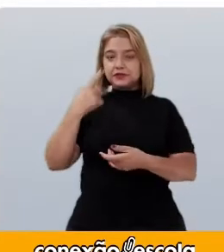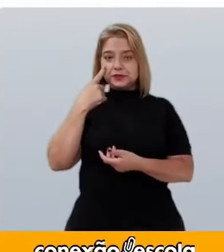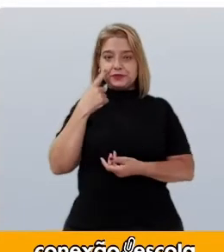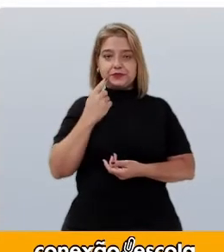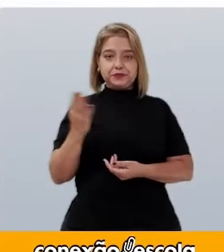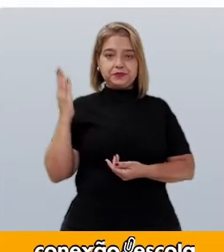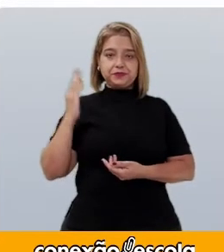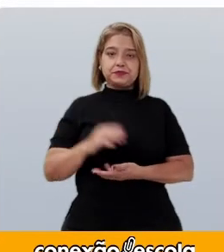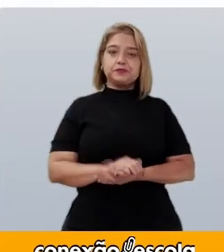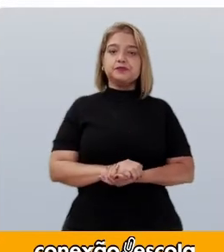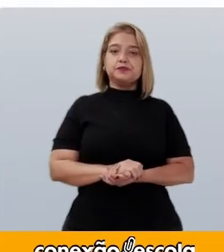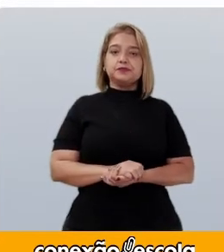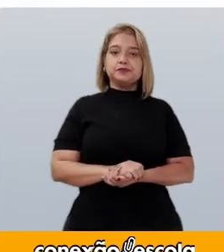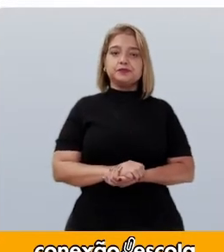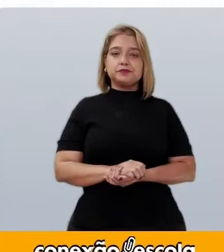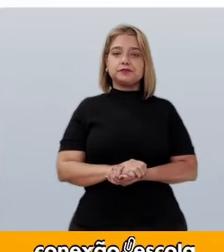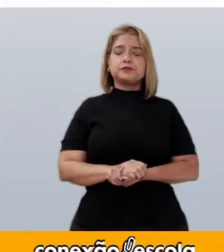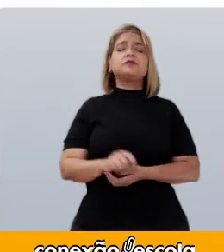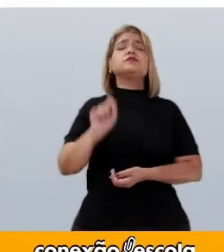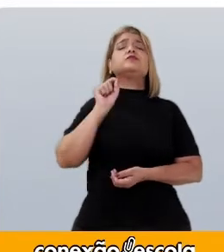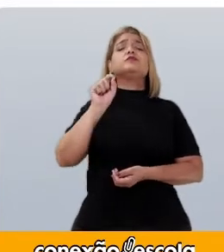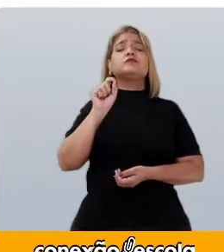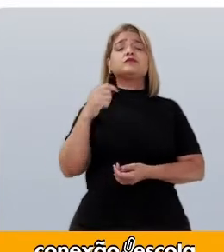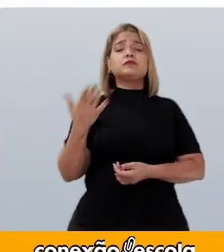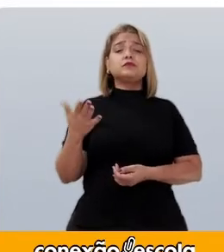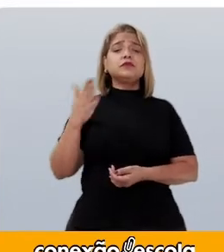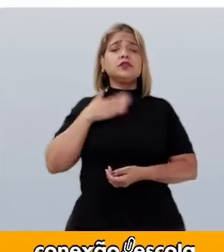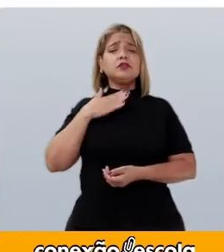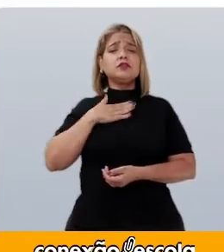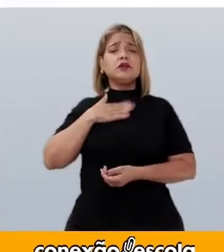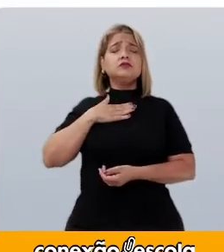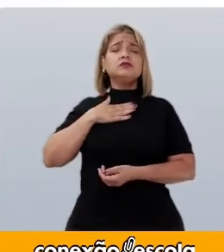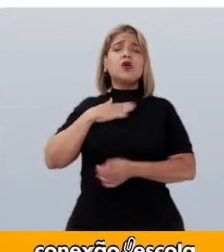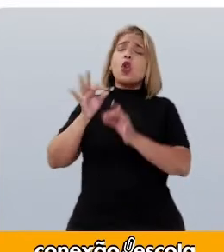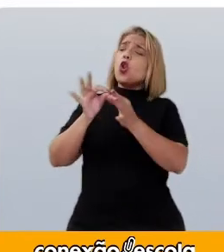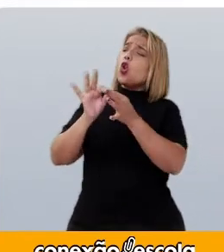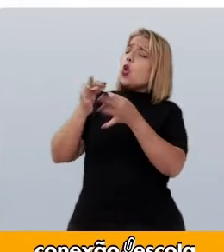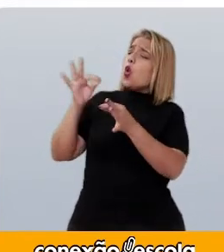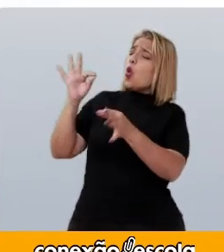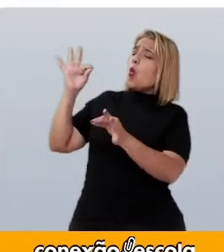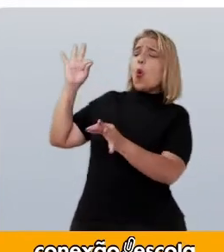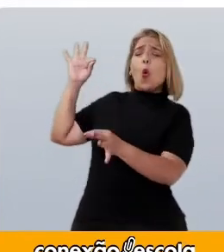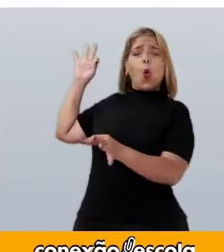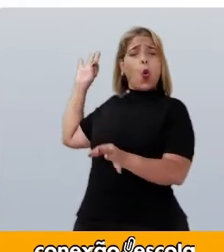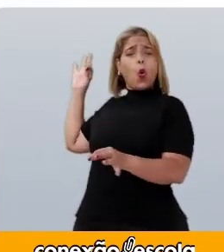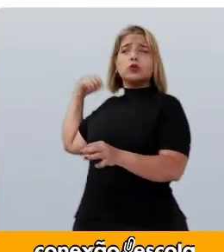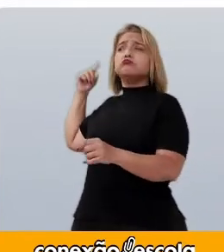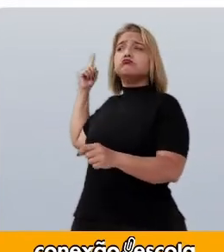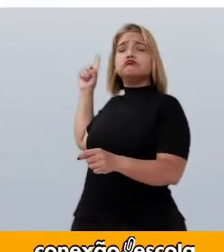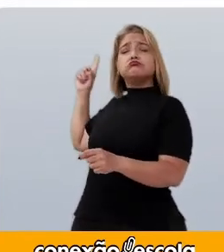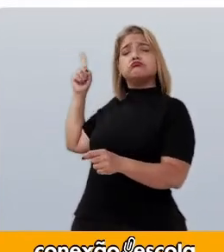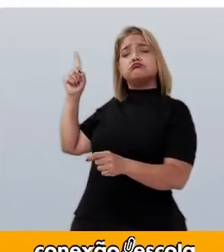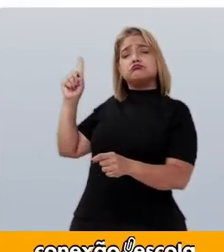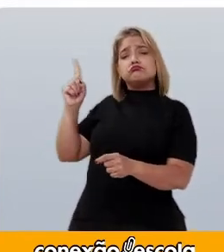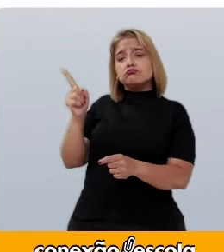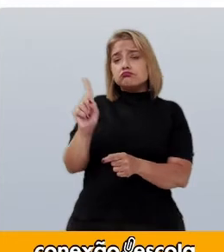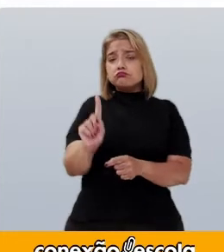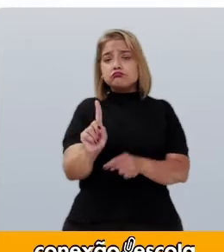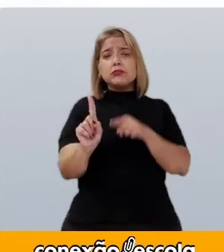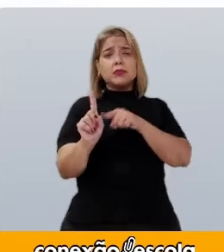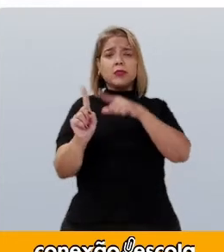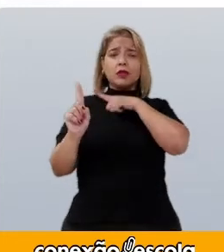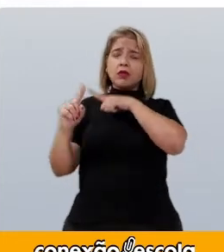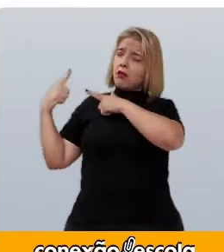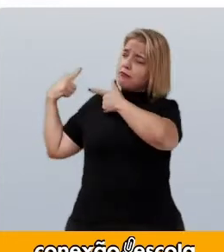O que quer dizer Eu venho lá de tão longe Corrido de